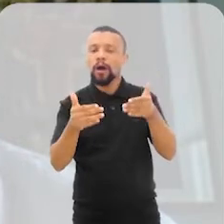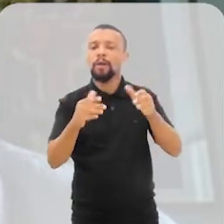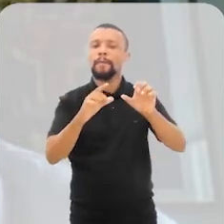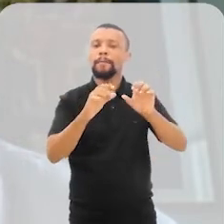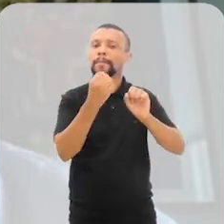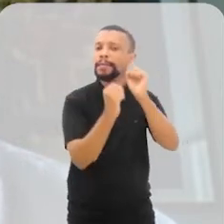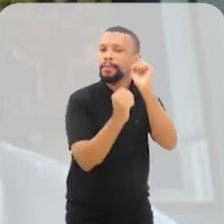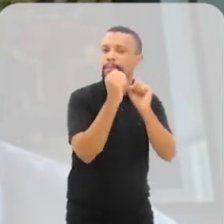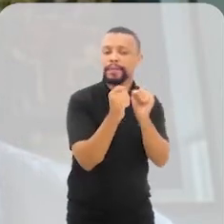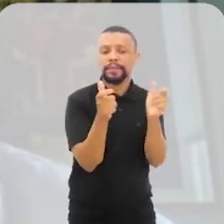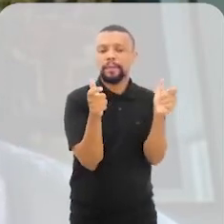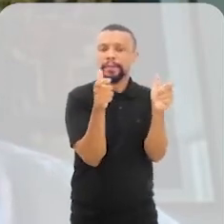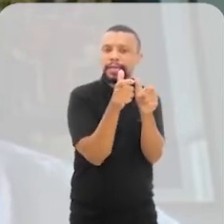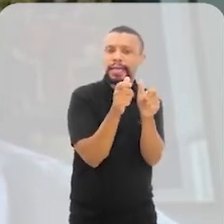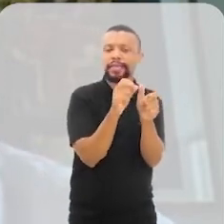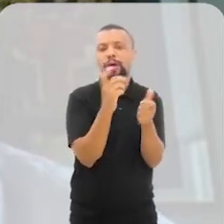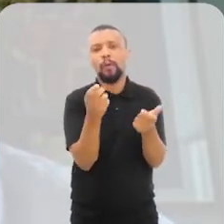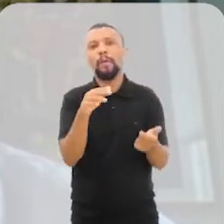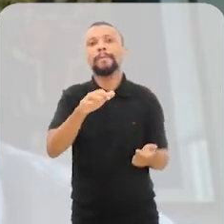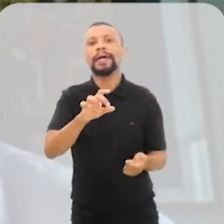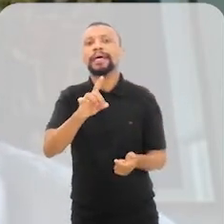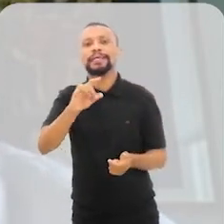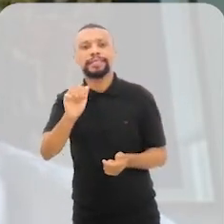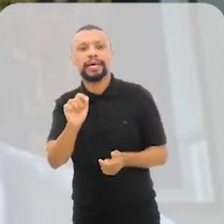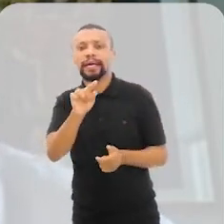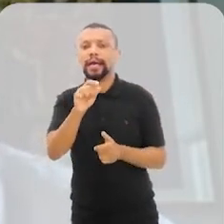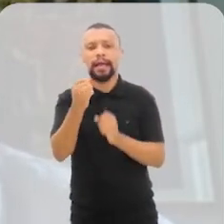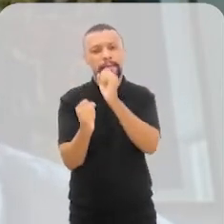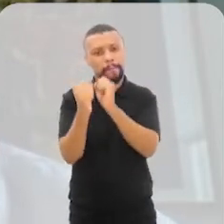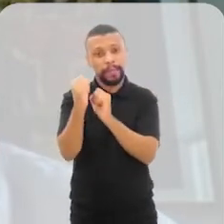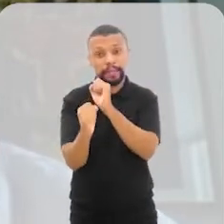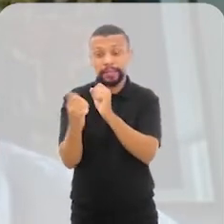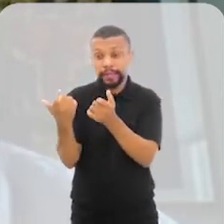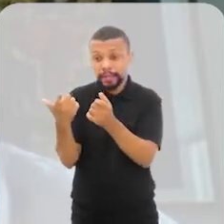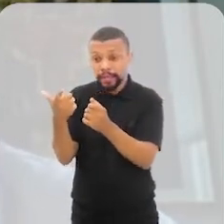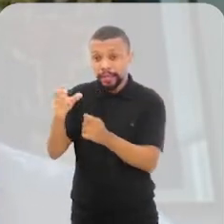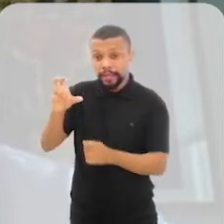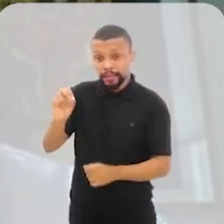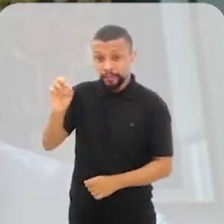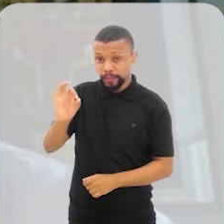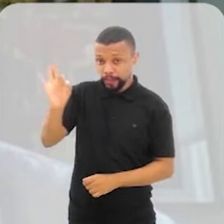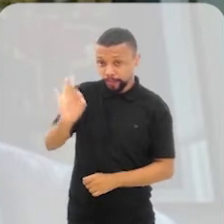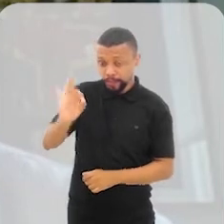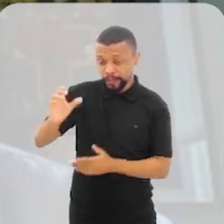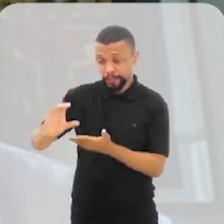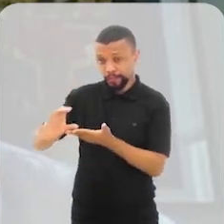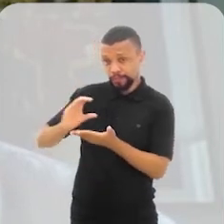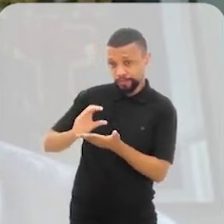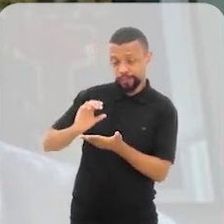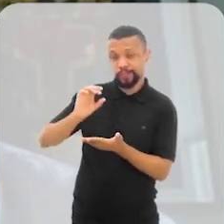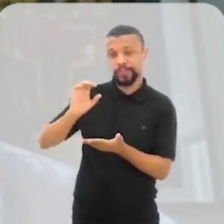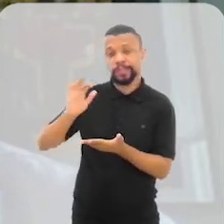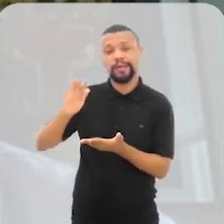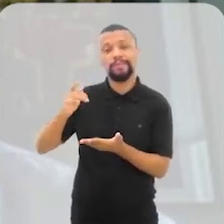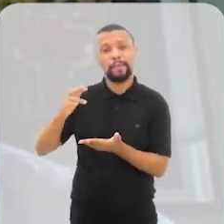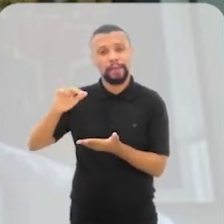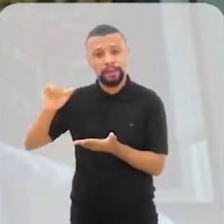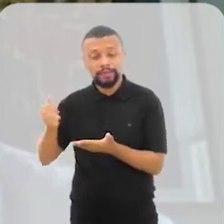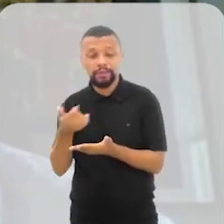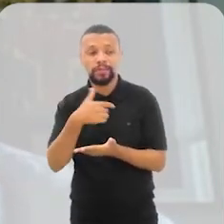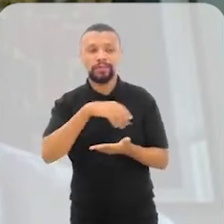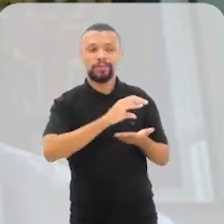pequenas e médias empresas, onde metade do valor aprovado vem da Faperge e a outra metade vem de um